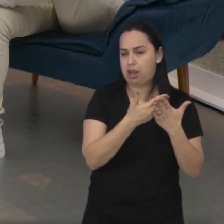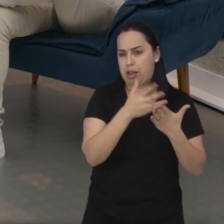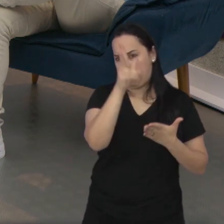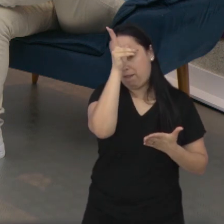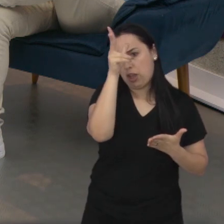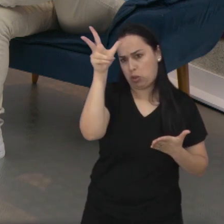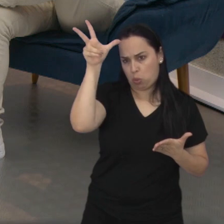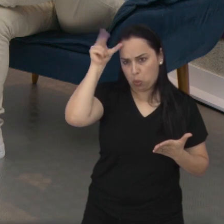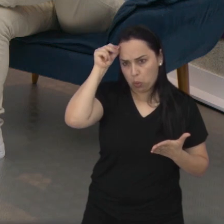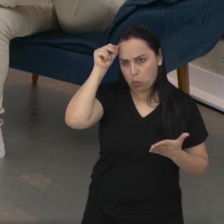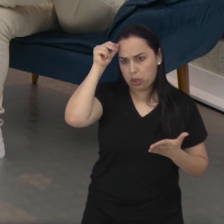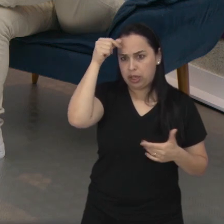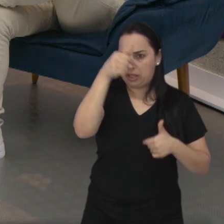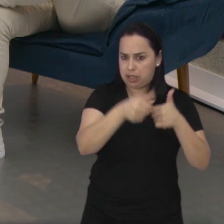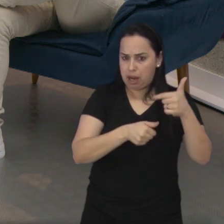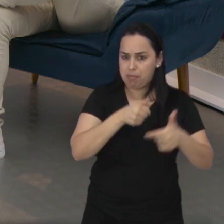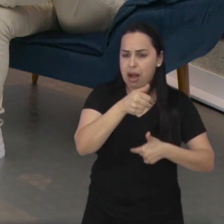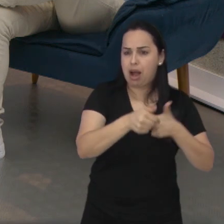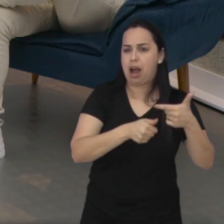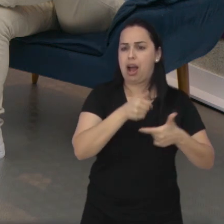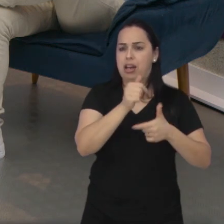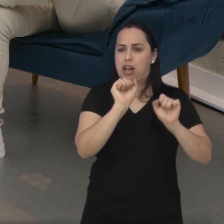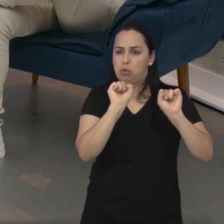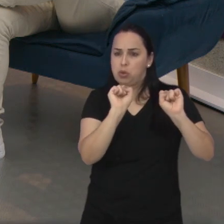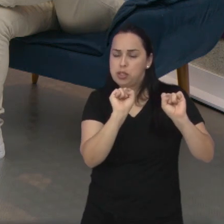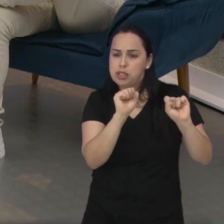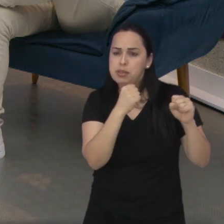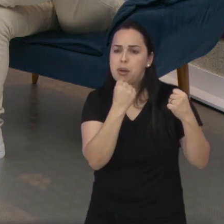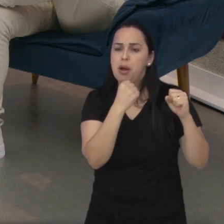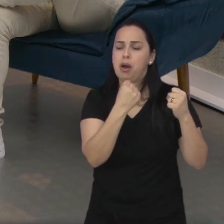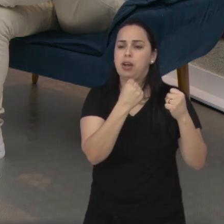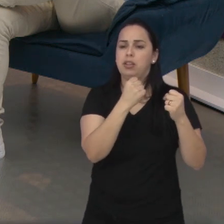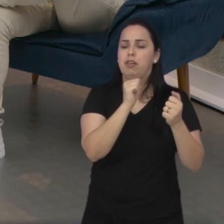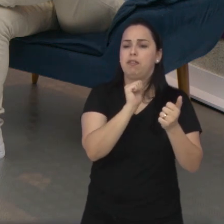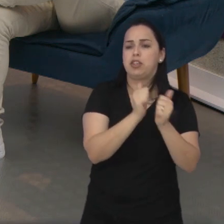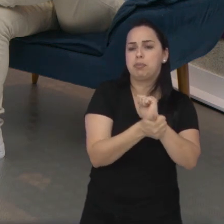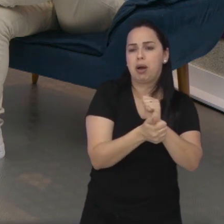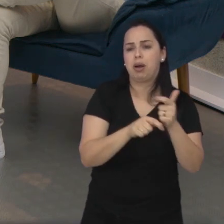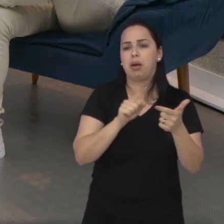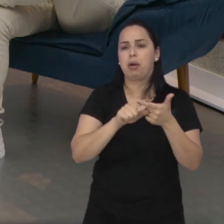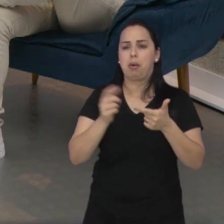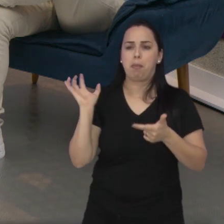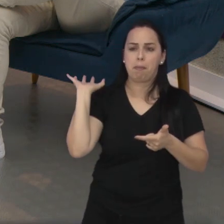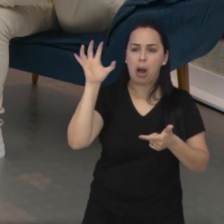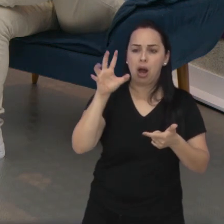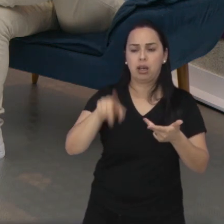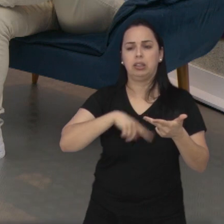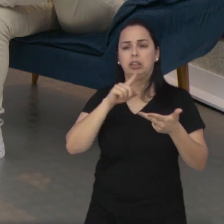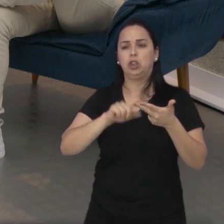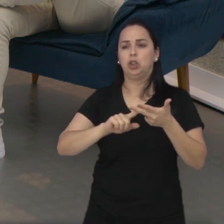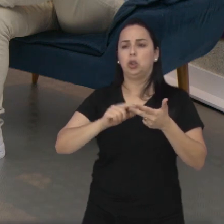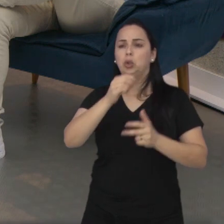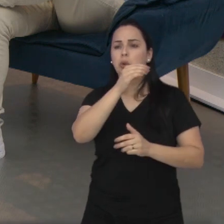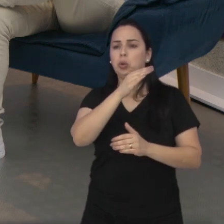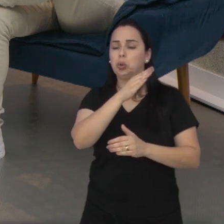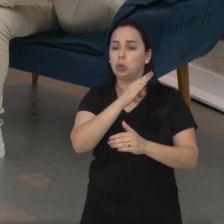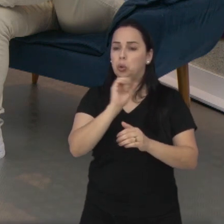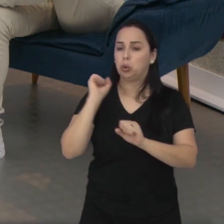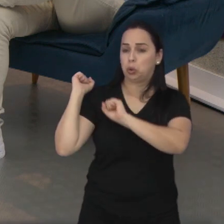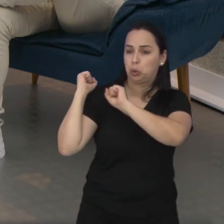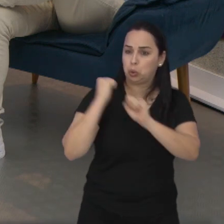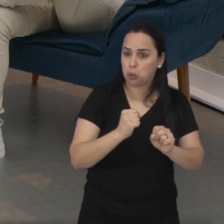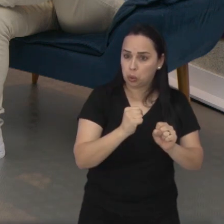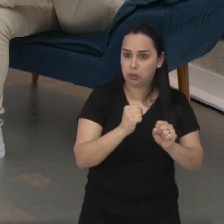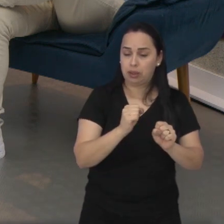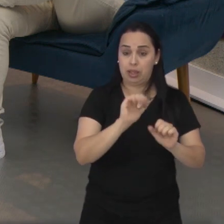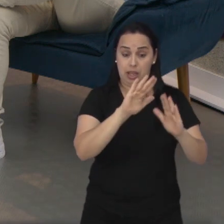da prefeitura. que trabalha muito com esporte, futebol, handball, próprio judô mesmo,